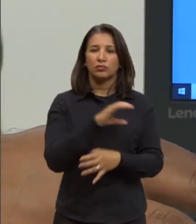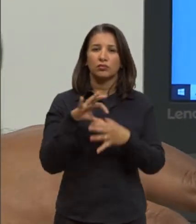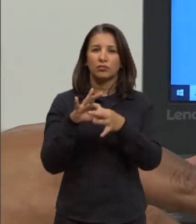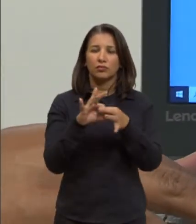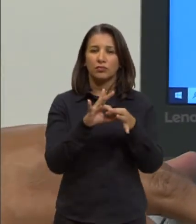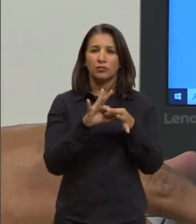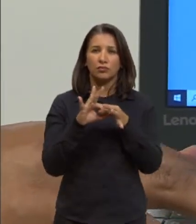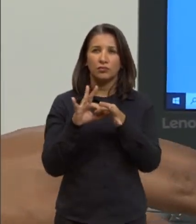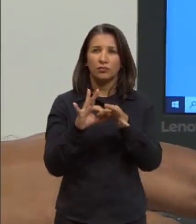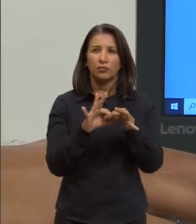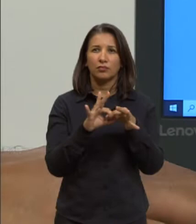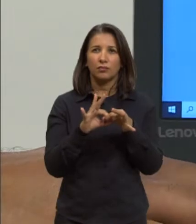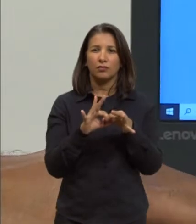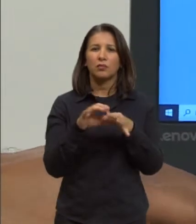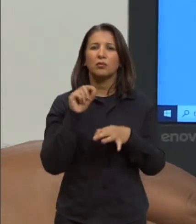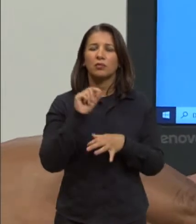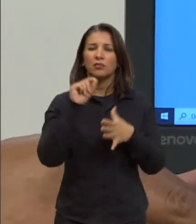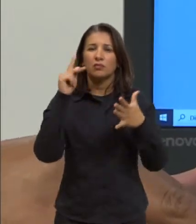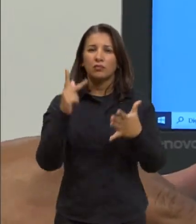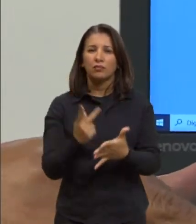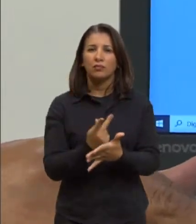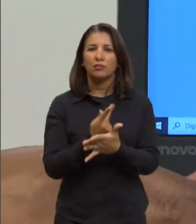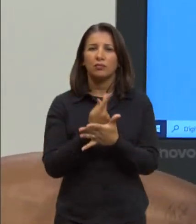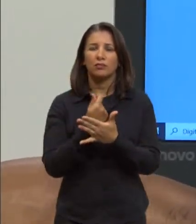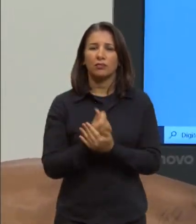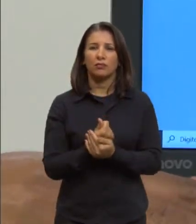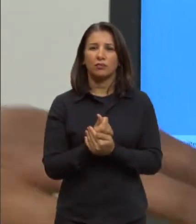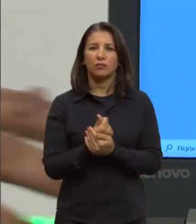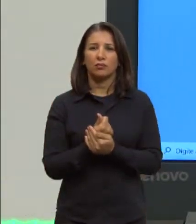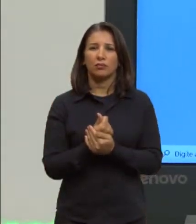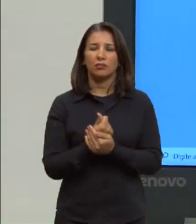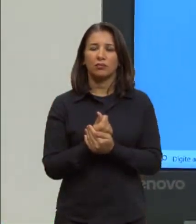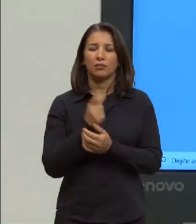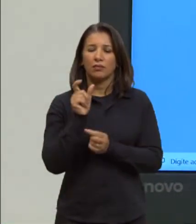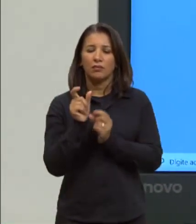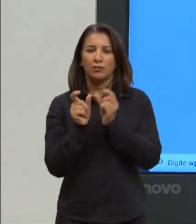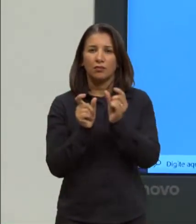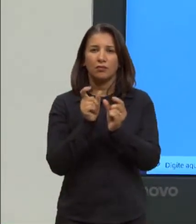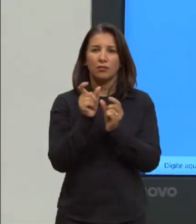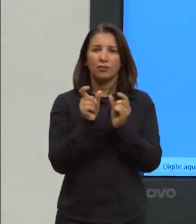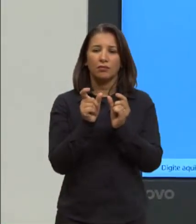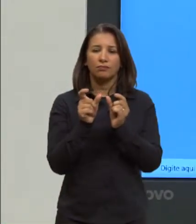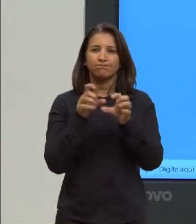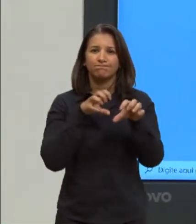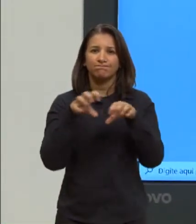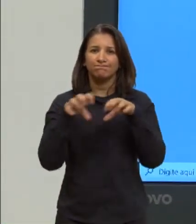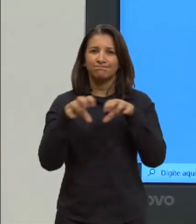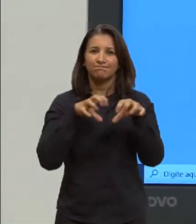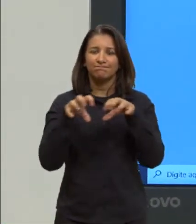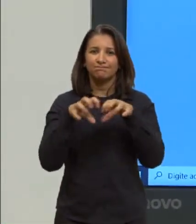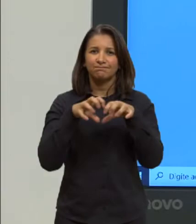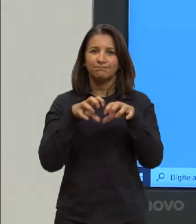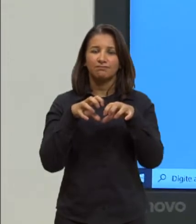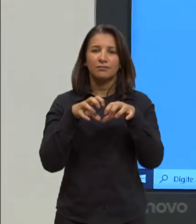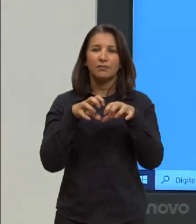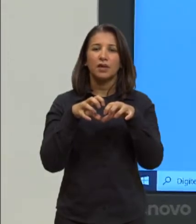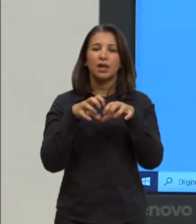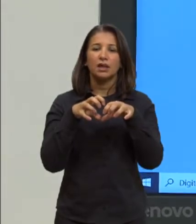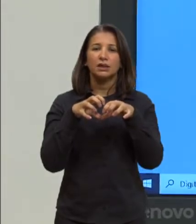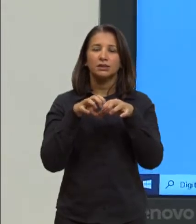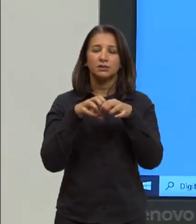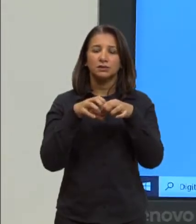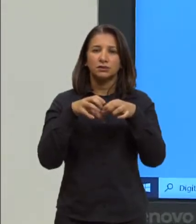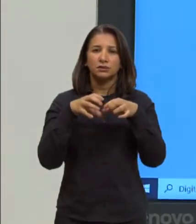o que que vai acontecer? As moléculas vão ficar agitadas e vão